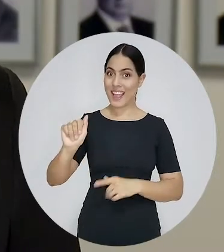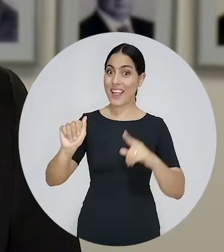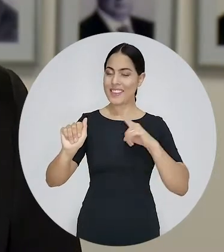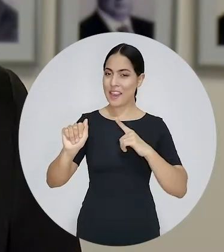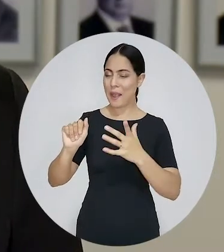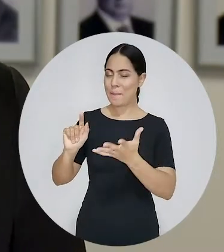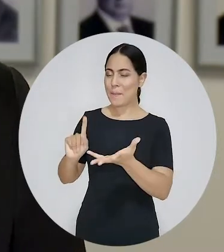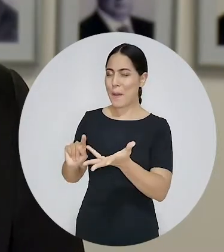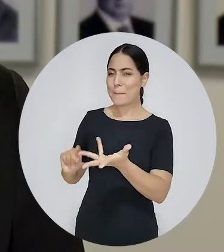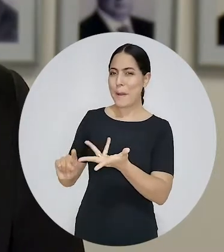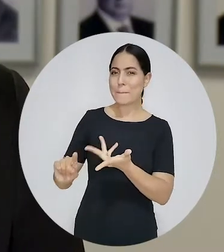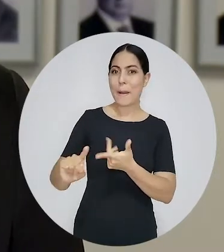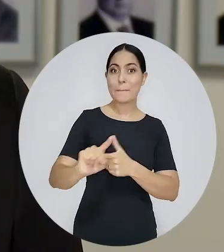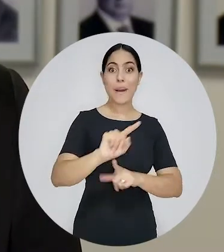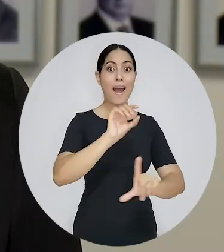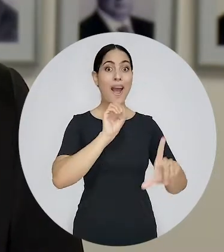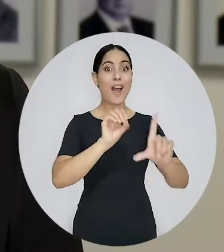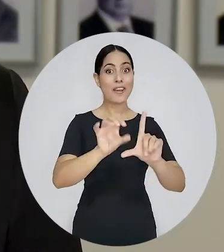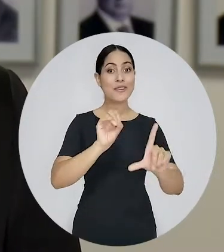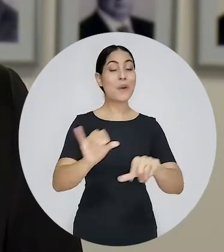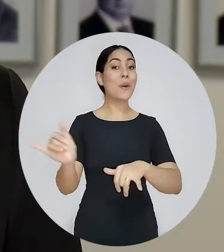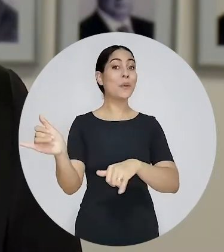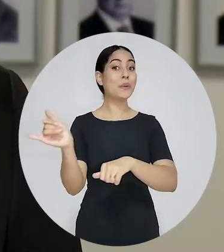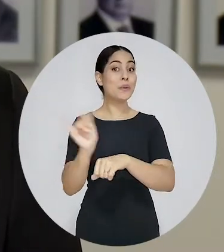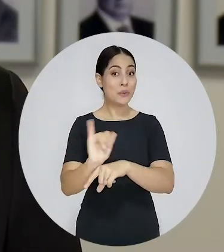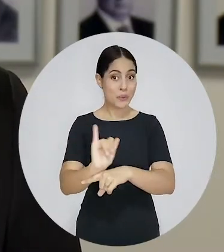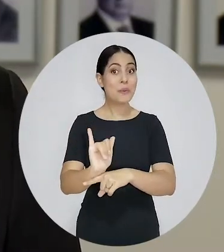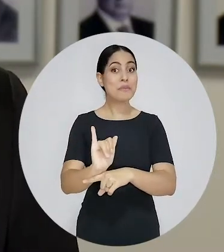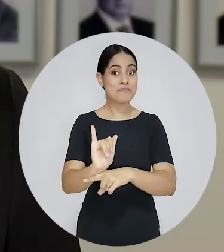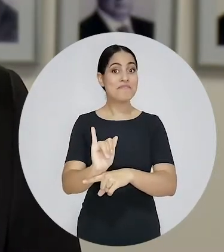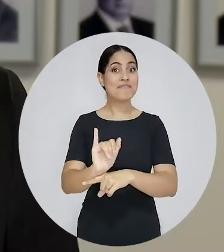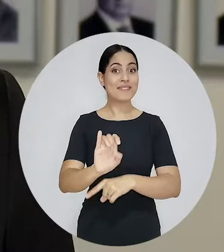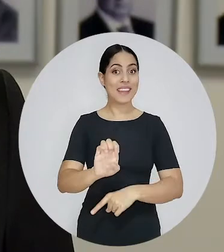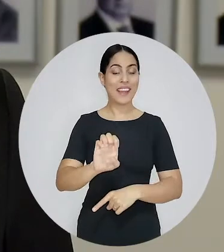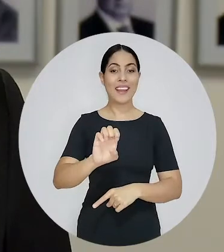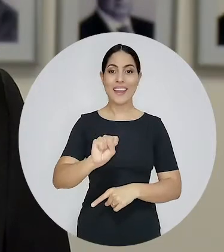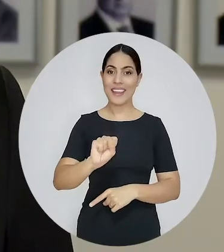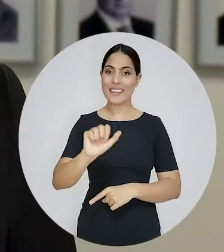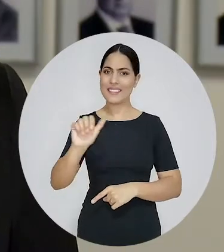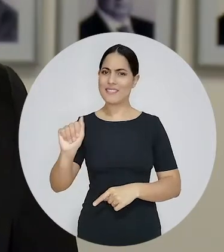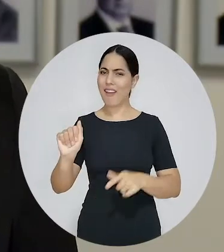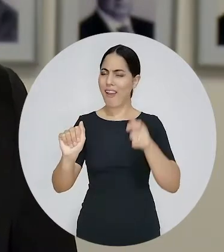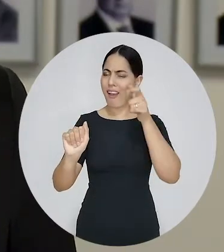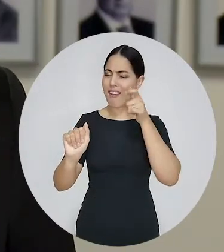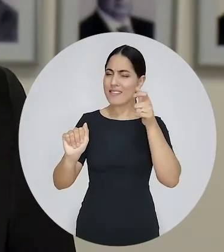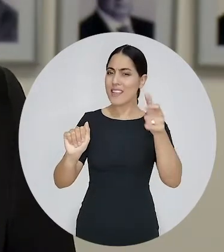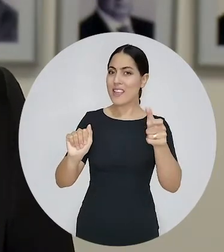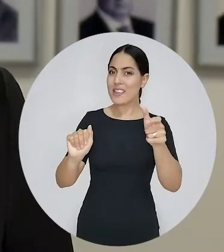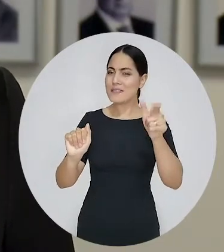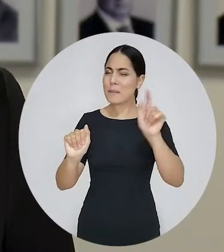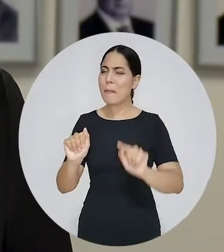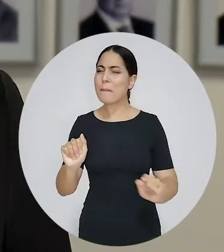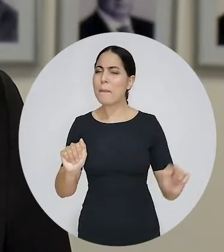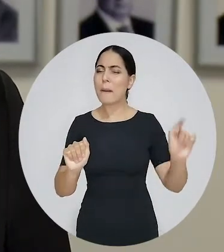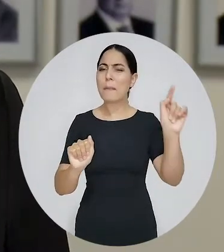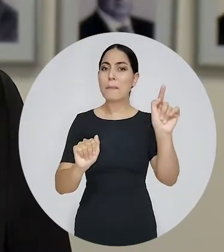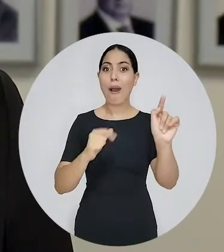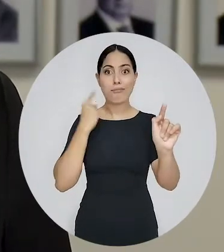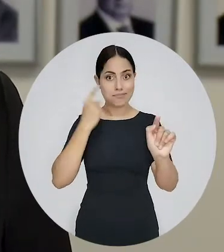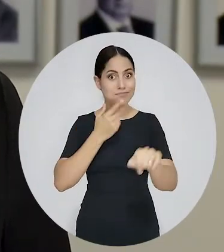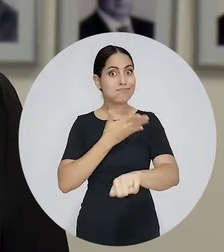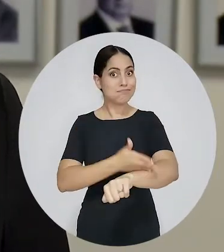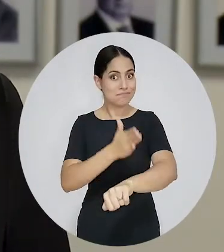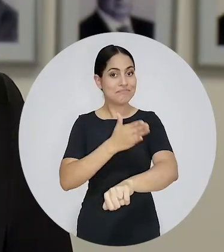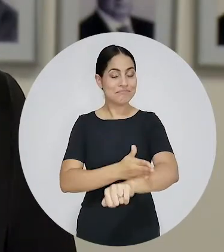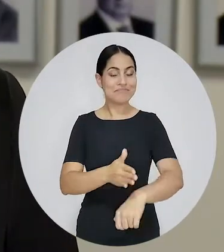Advocacia Nacional tem realizado transmissões ao vivo pelo YouTube da ESA Nacional com conteúdos de interesse prático